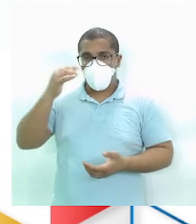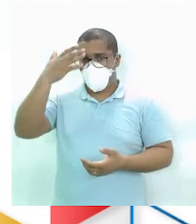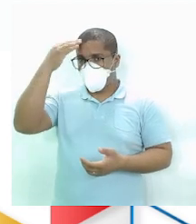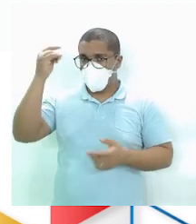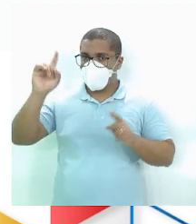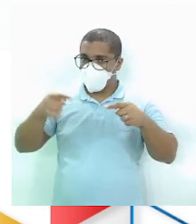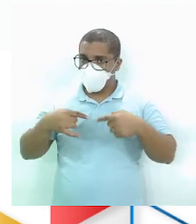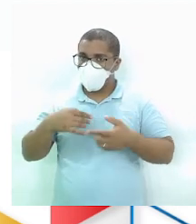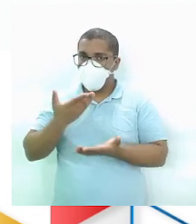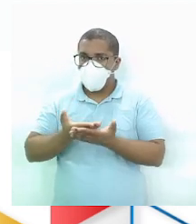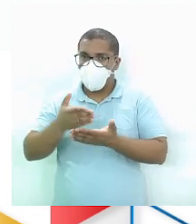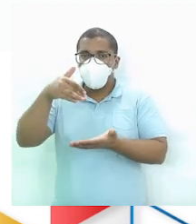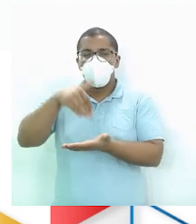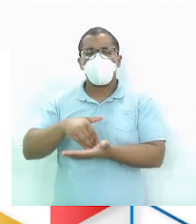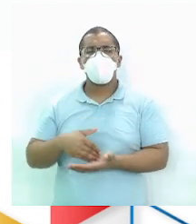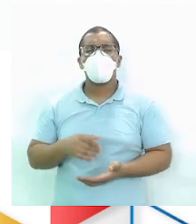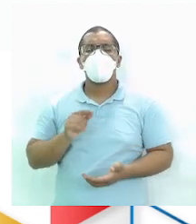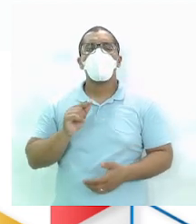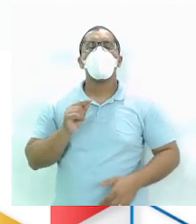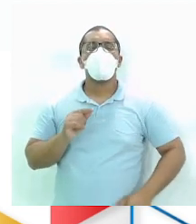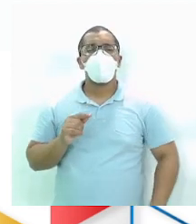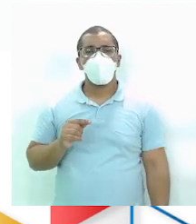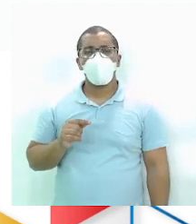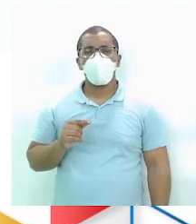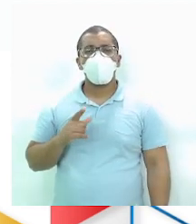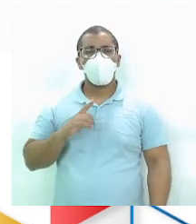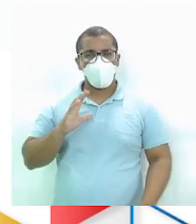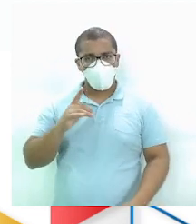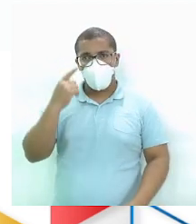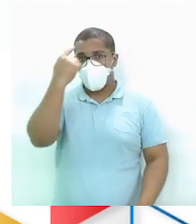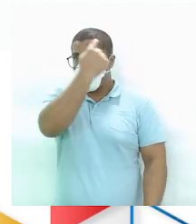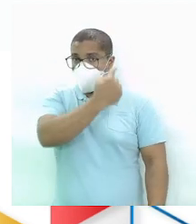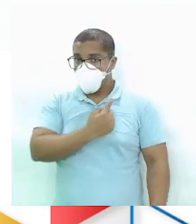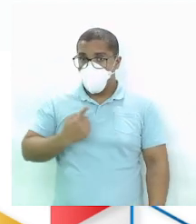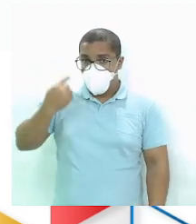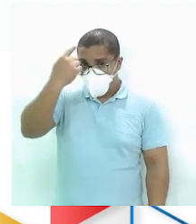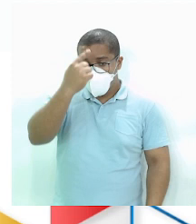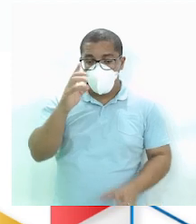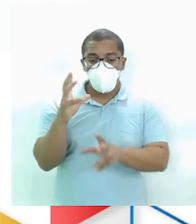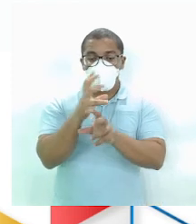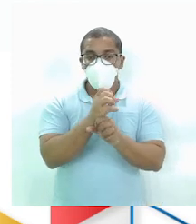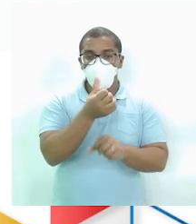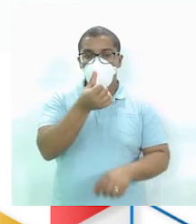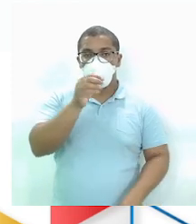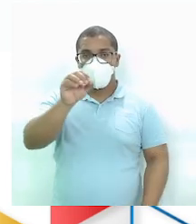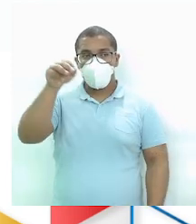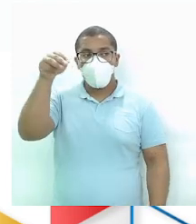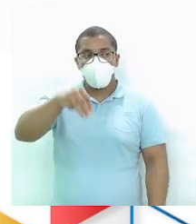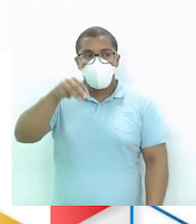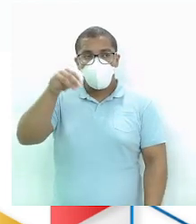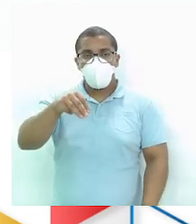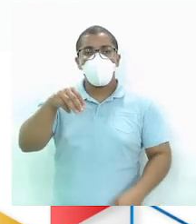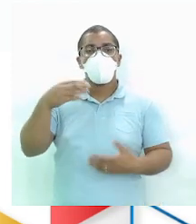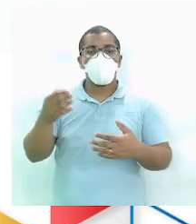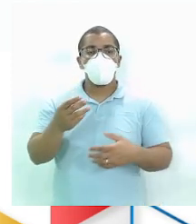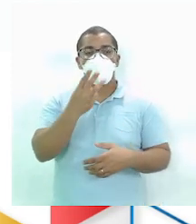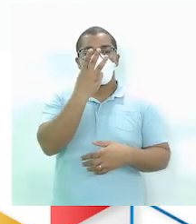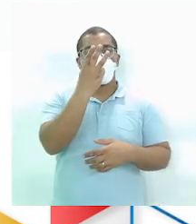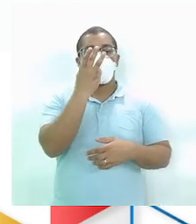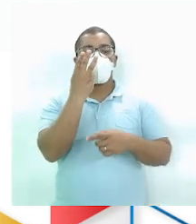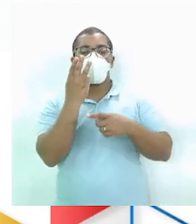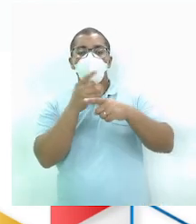desafio no final da aula Tá? Como uma hora tem 60 minutos Quantos minutos Há em três quartos de hora? B